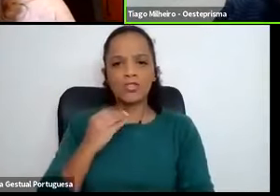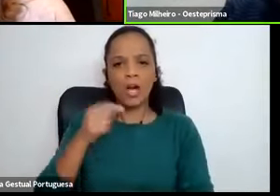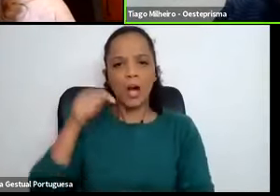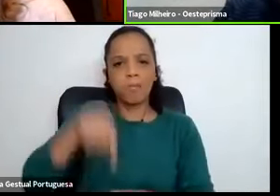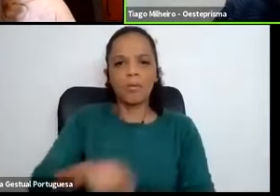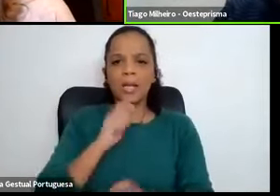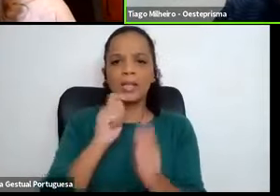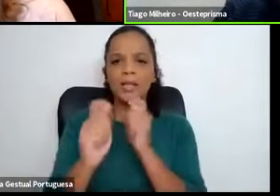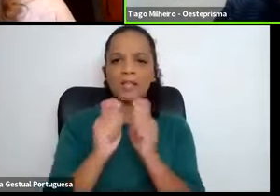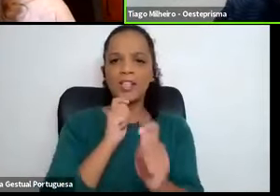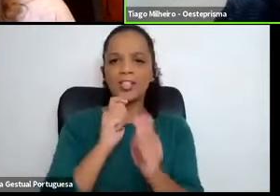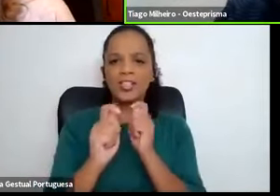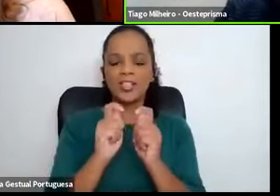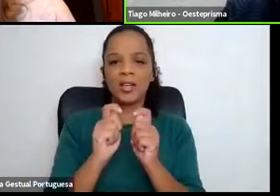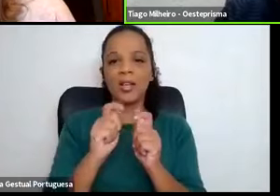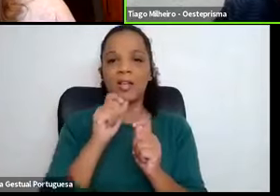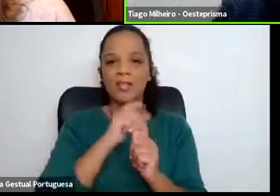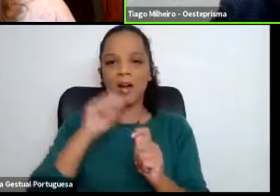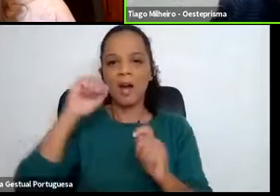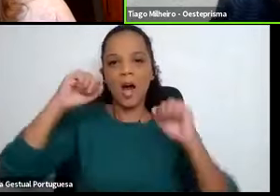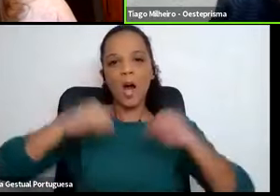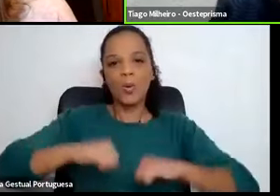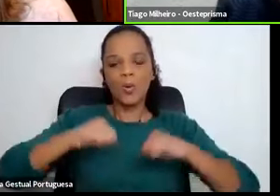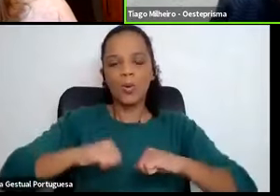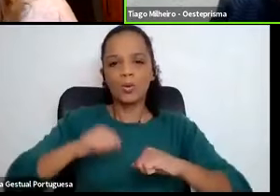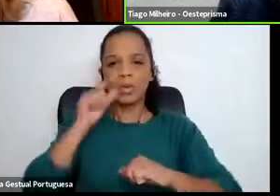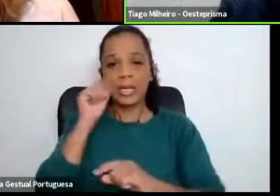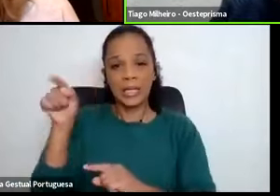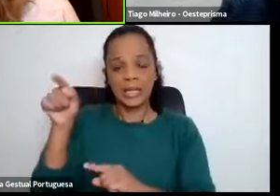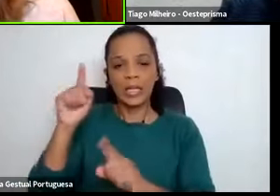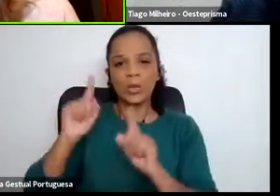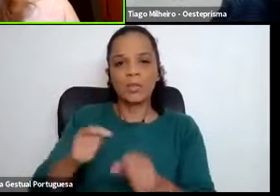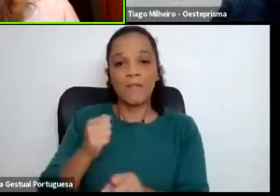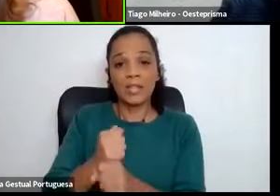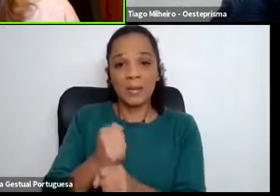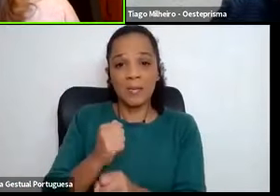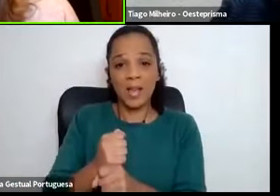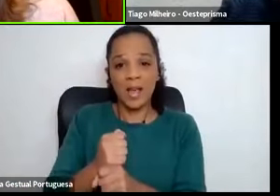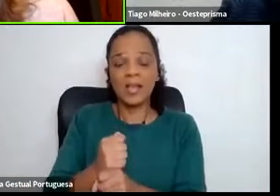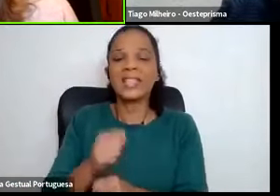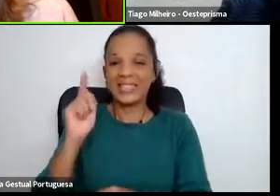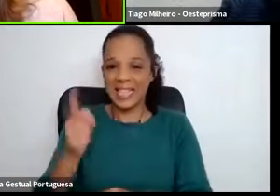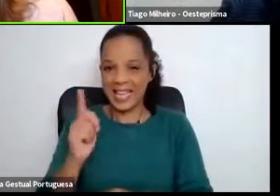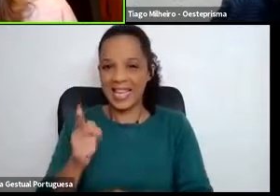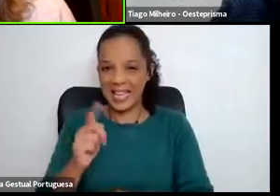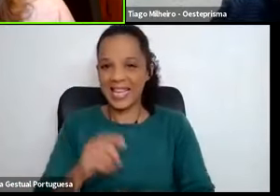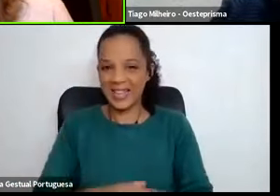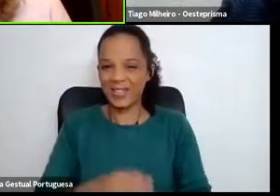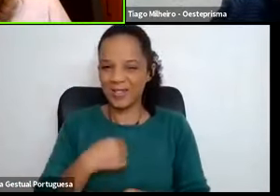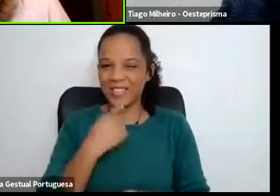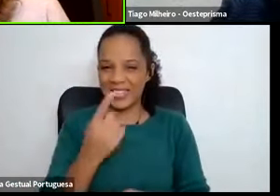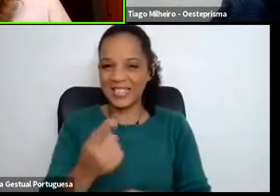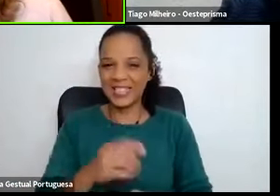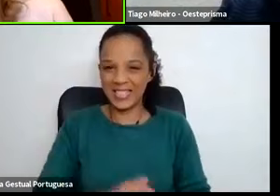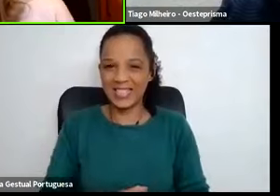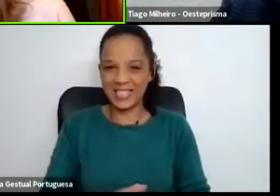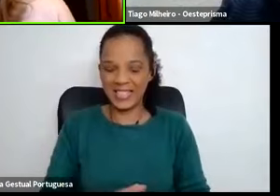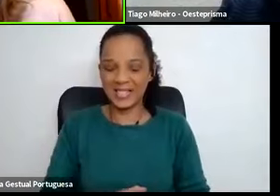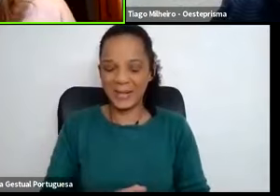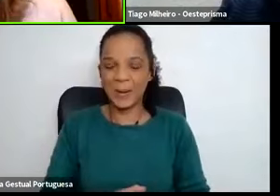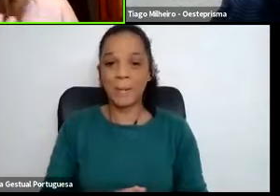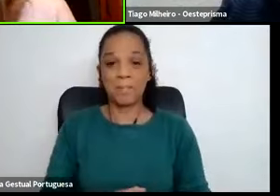entrevista ficou até acordado que ele começaria a trabalhar. Exatamente, era esse ponto que eu ia dizer. Portanto,